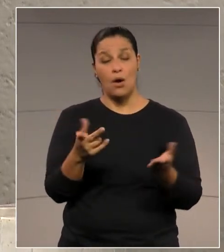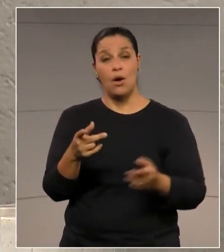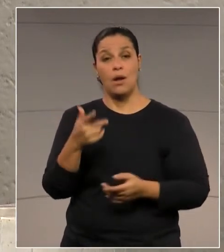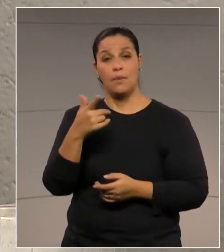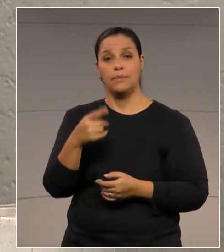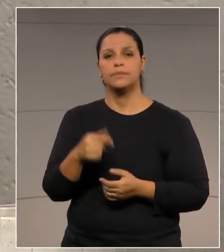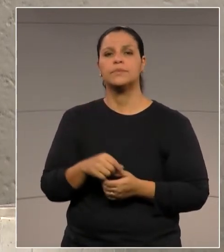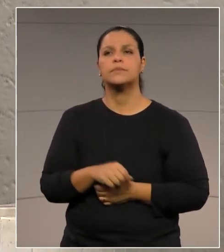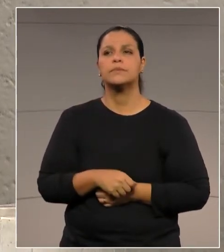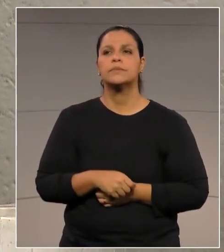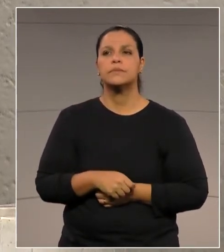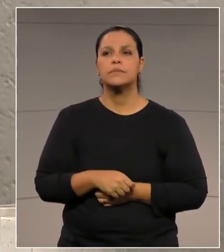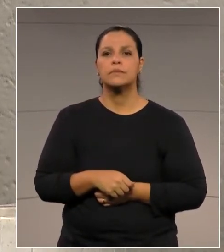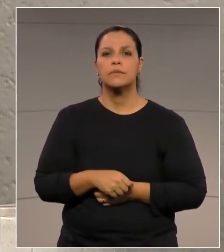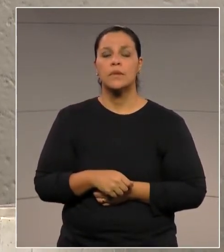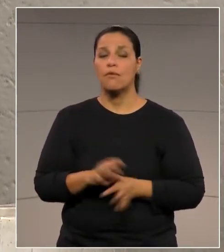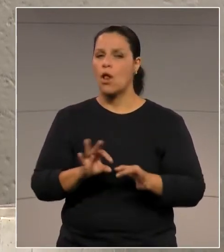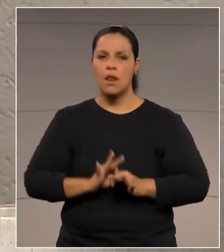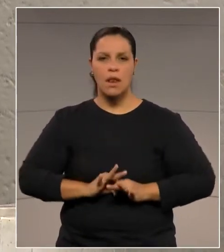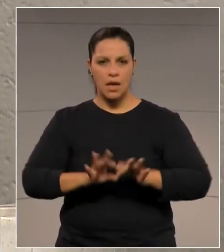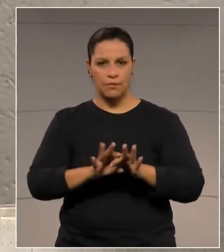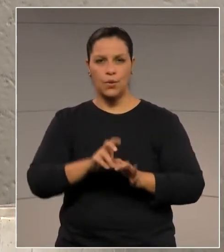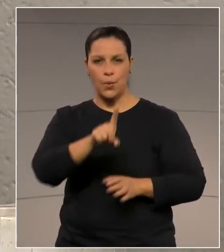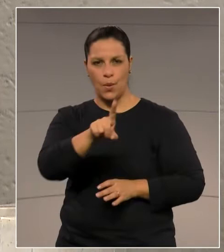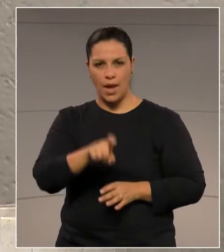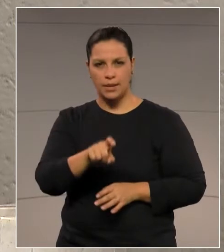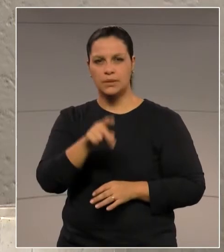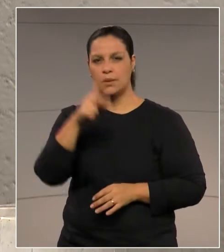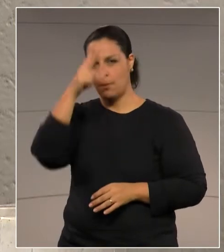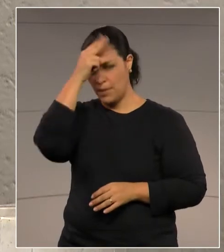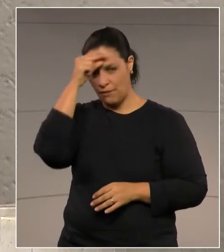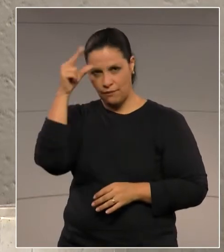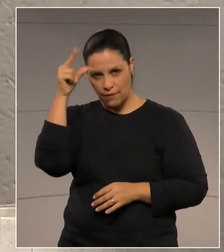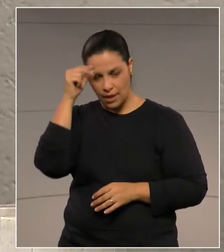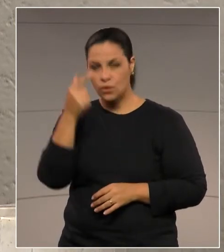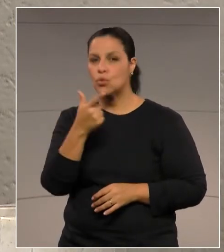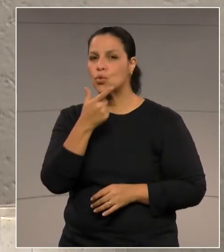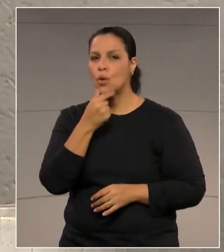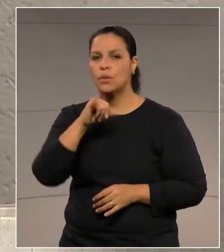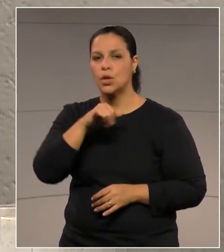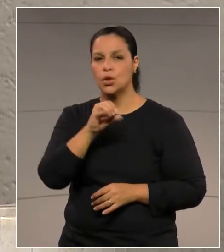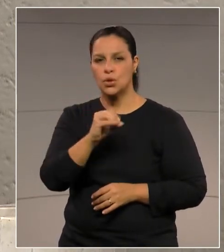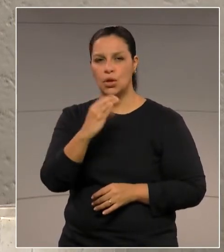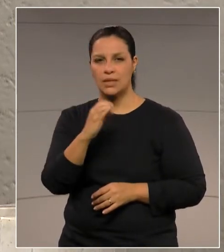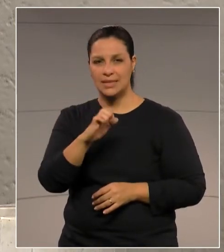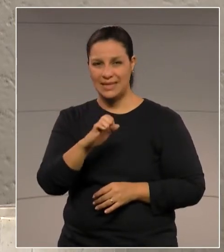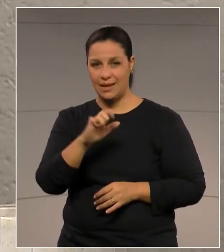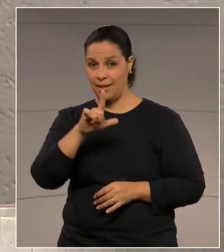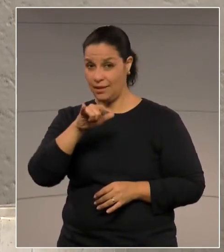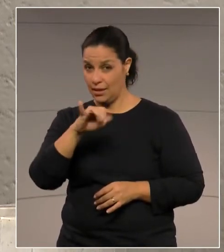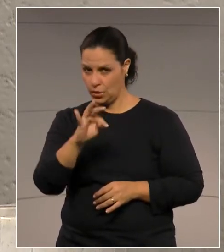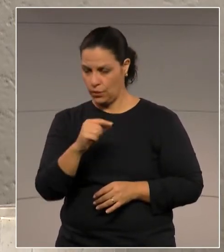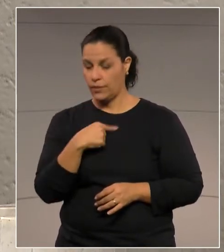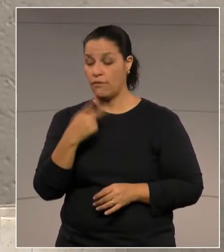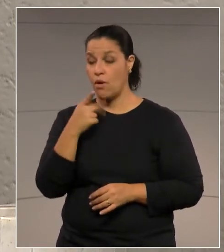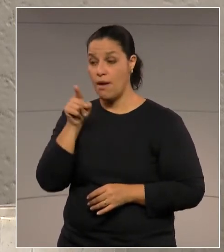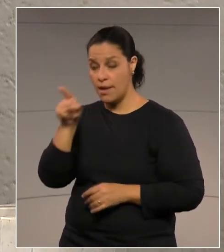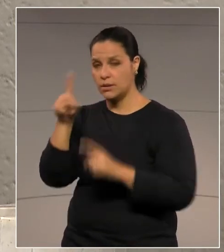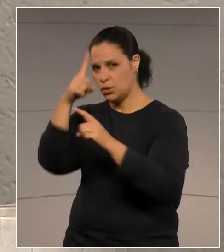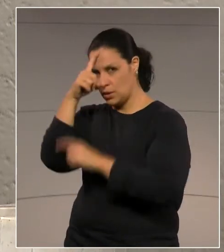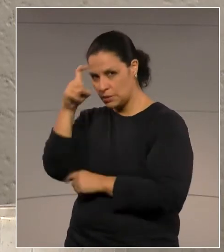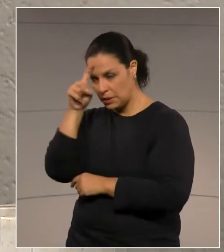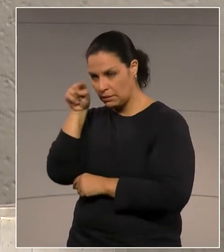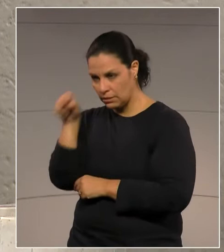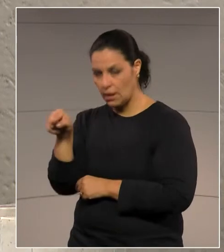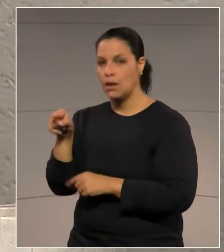o ex-prefeito Jocelito. Essa maternidade, como eu disse,